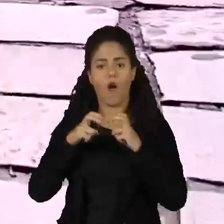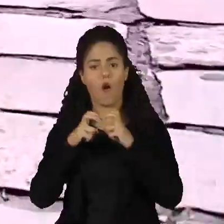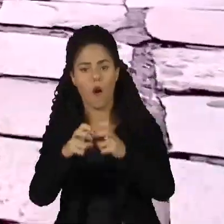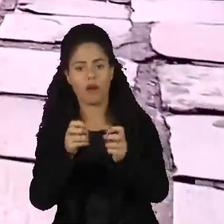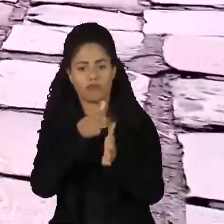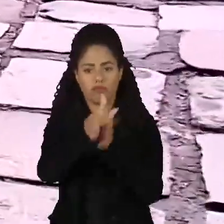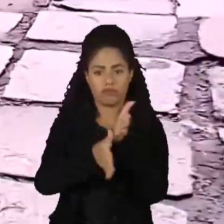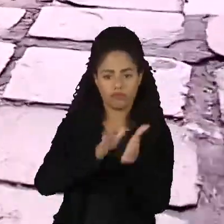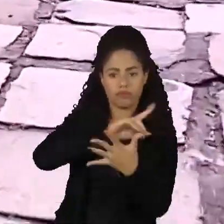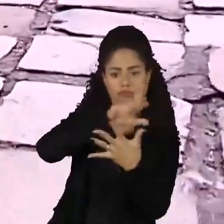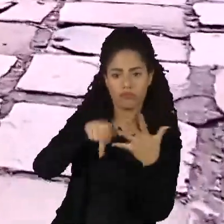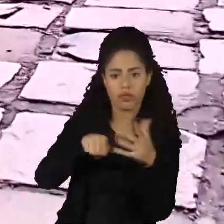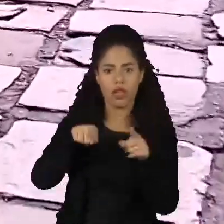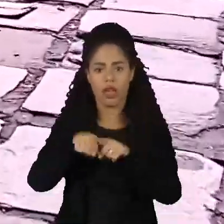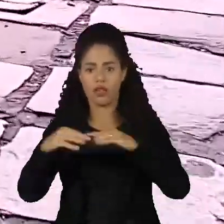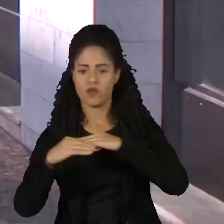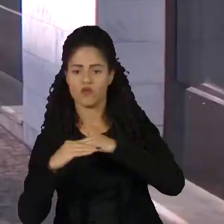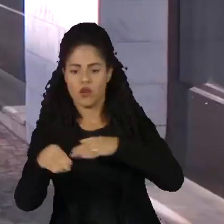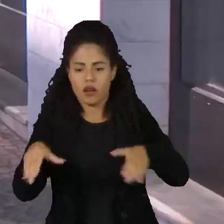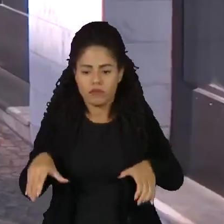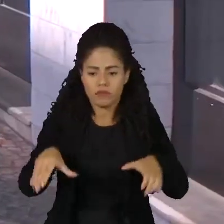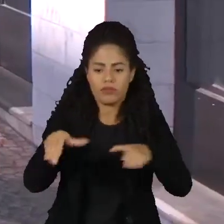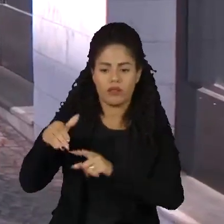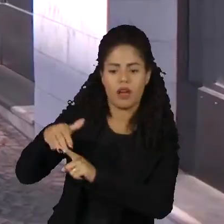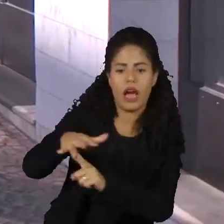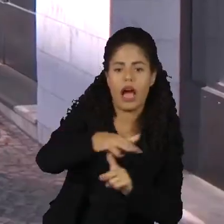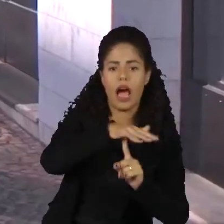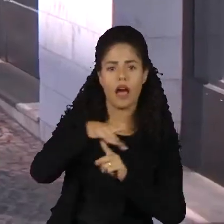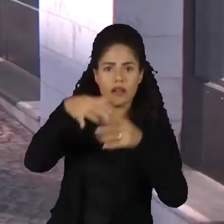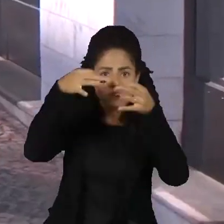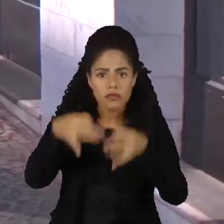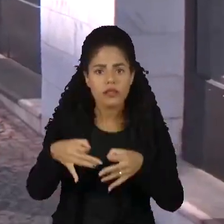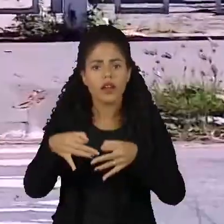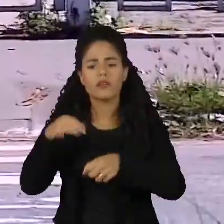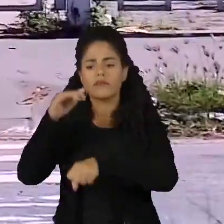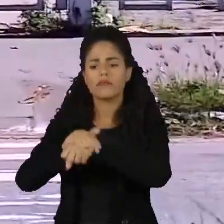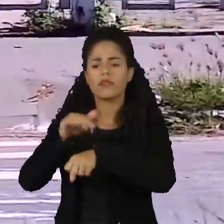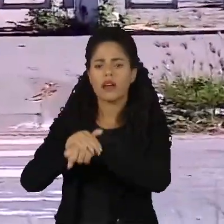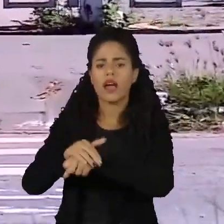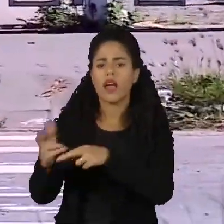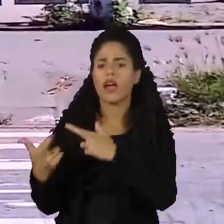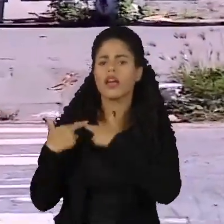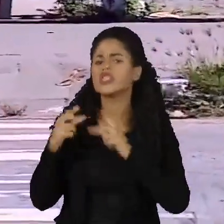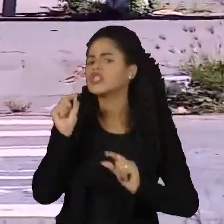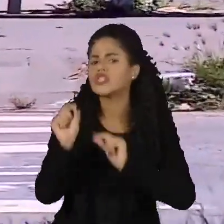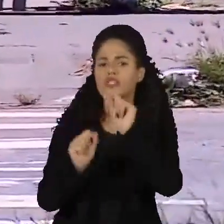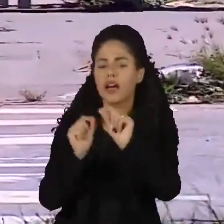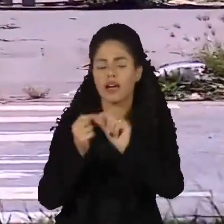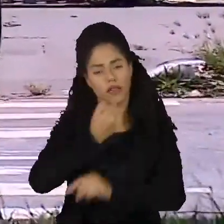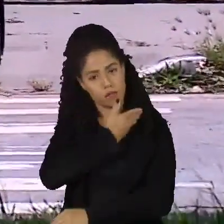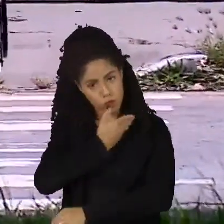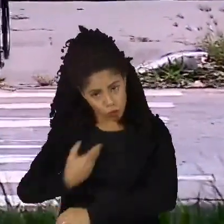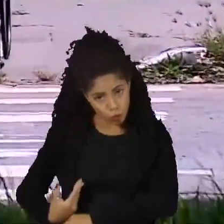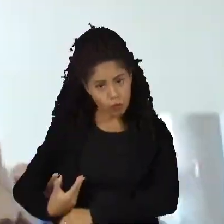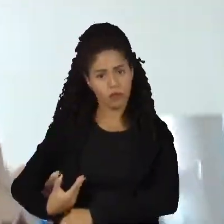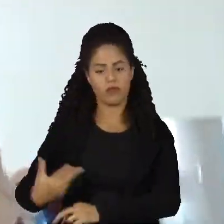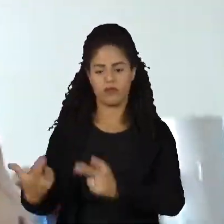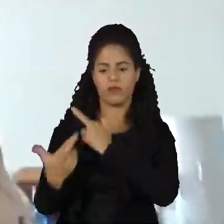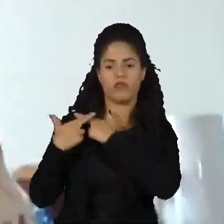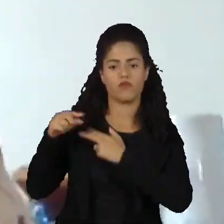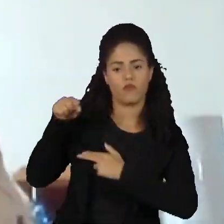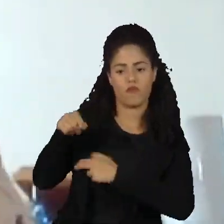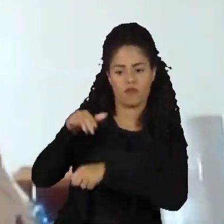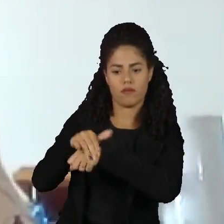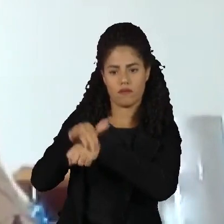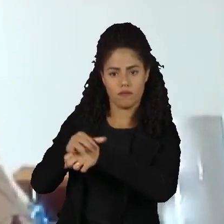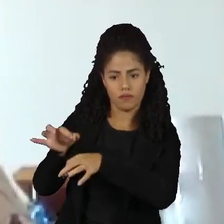ruas, calçadas, praças, e isso é parte de uma política, não necessariamente só de inclusão dessas pessoas, mas